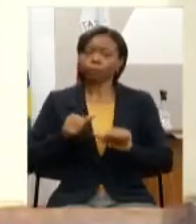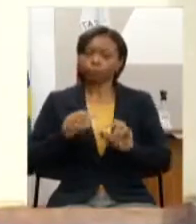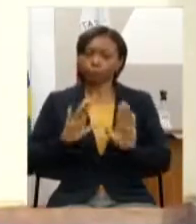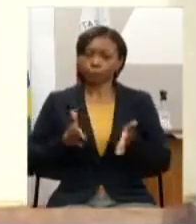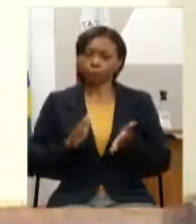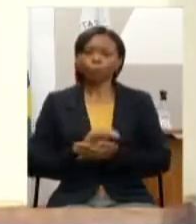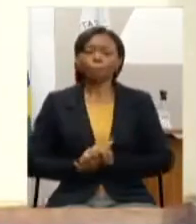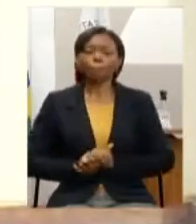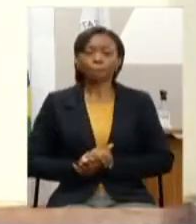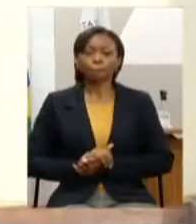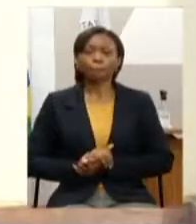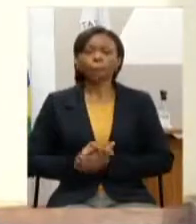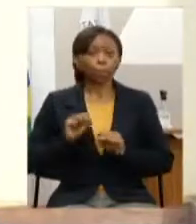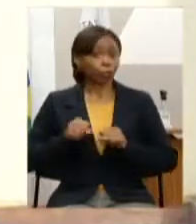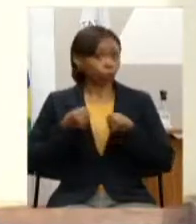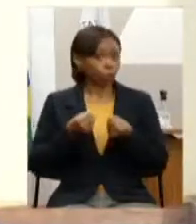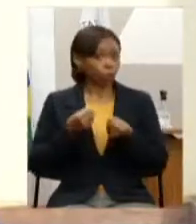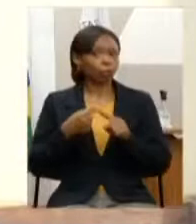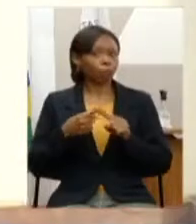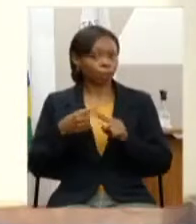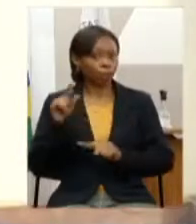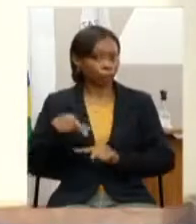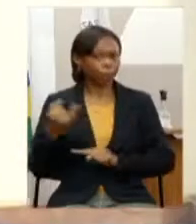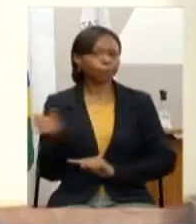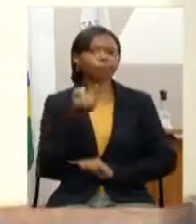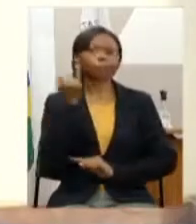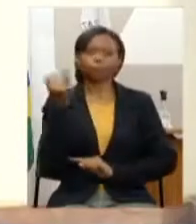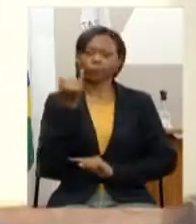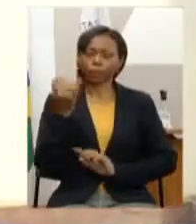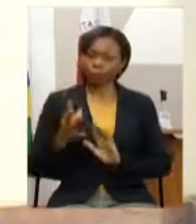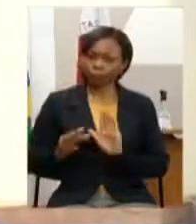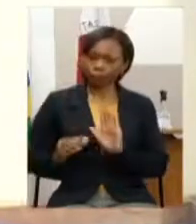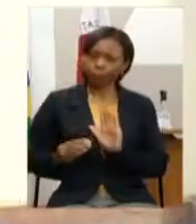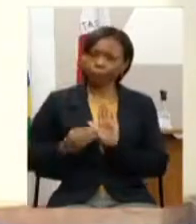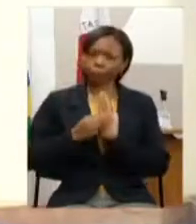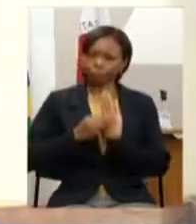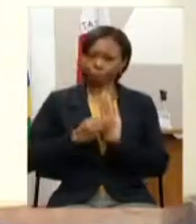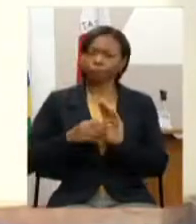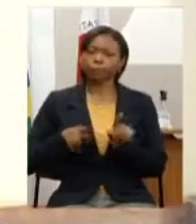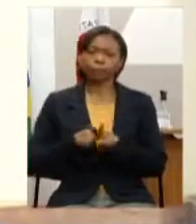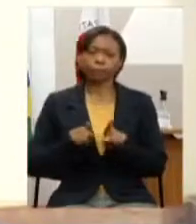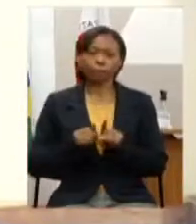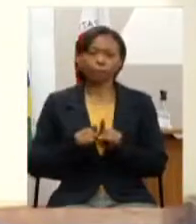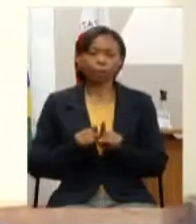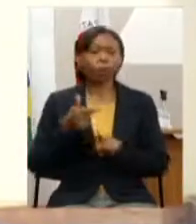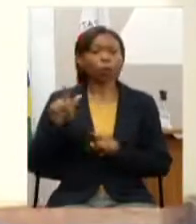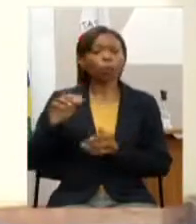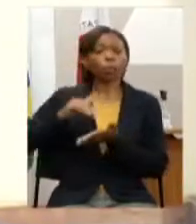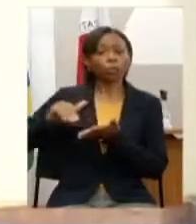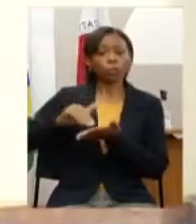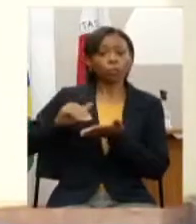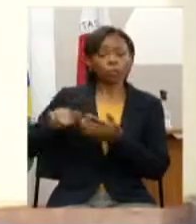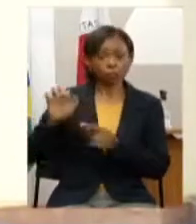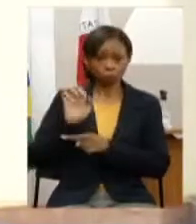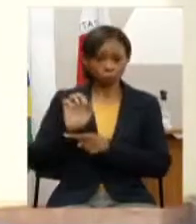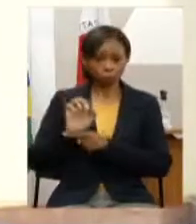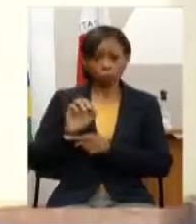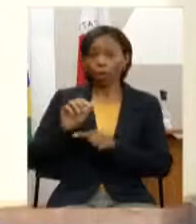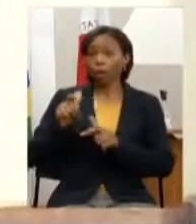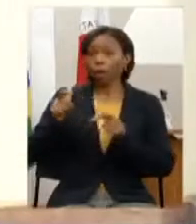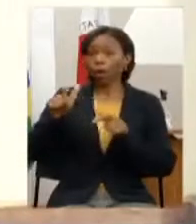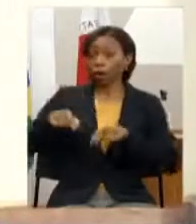só reforçar isso que eu acho que importante ficar aqui registrado a próxima envia a recomendação à Secretaria de Estado da Agricultura Pecuária e